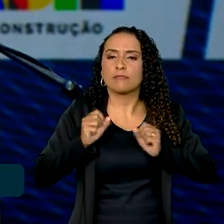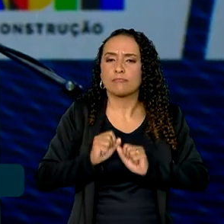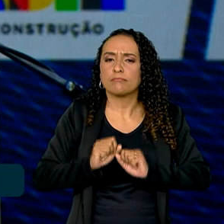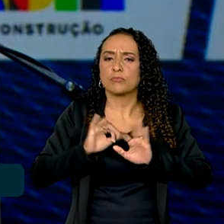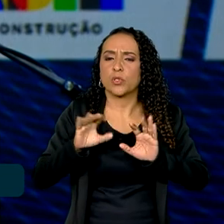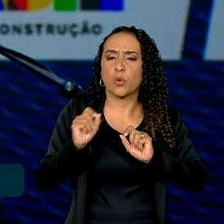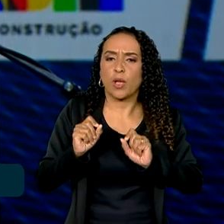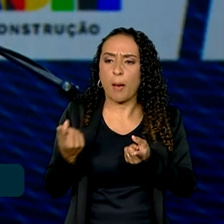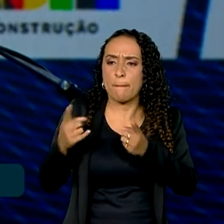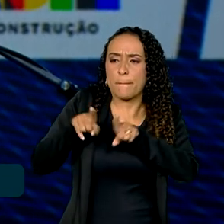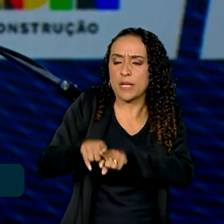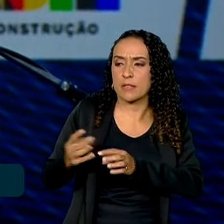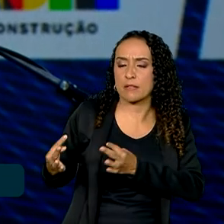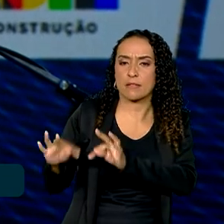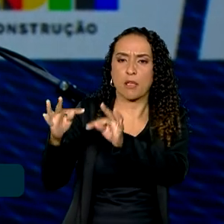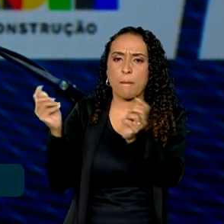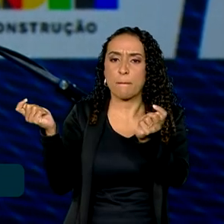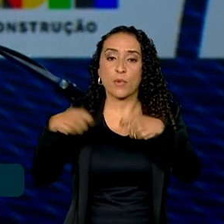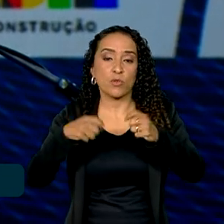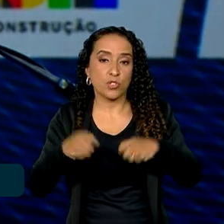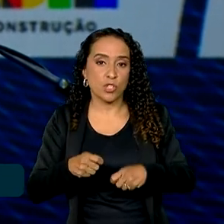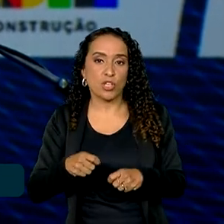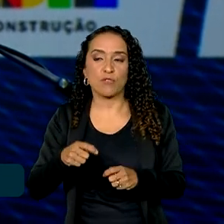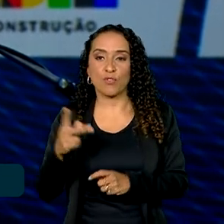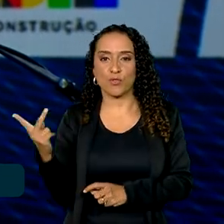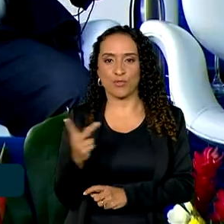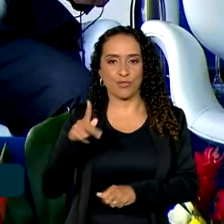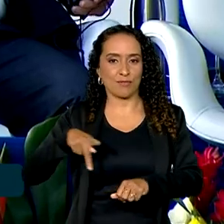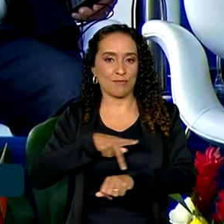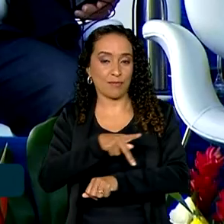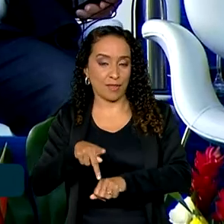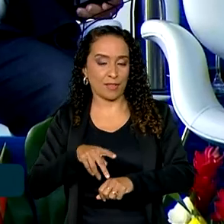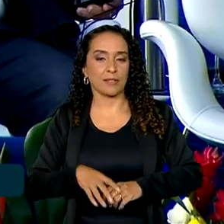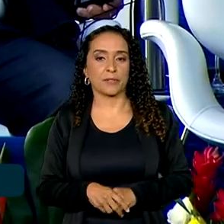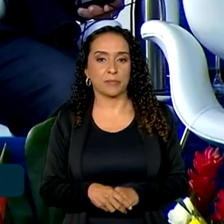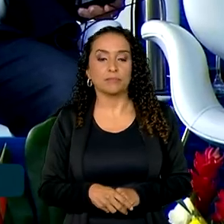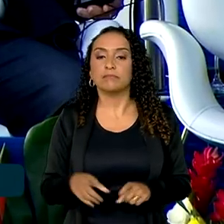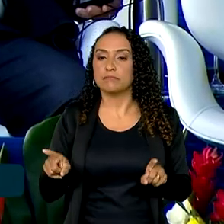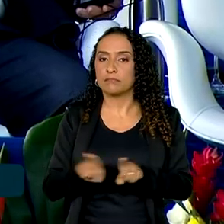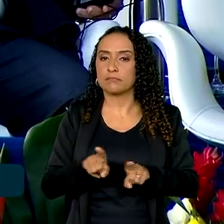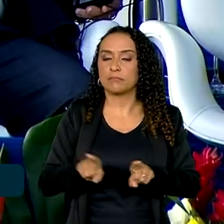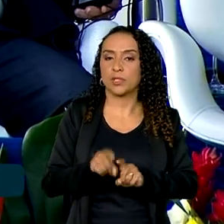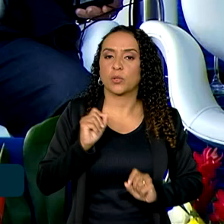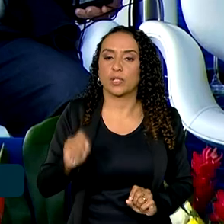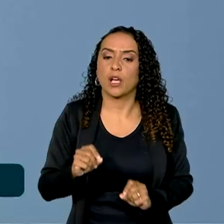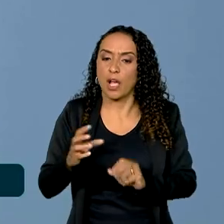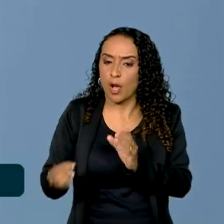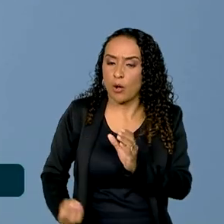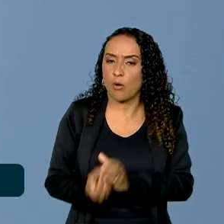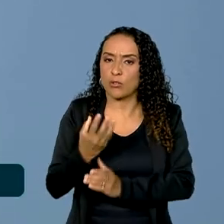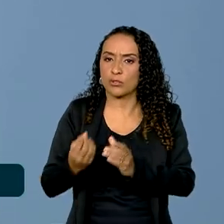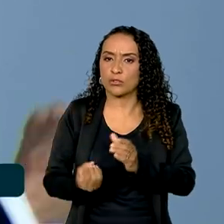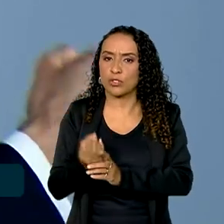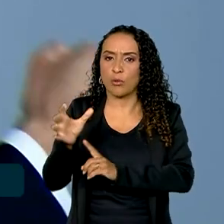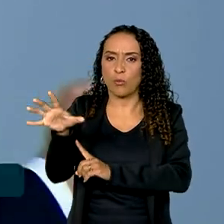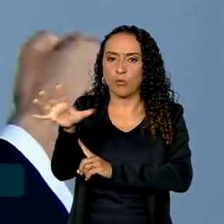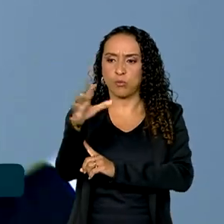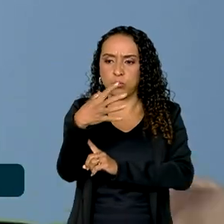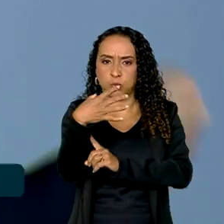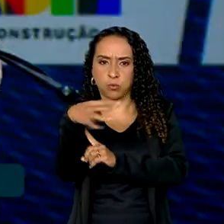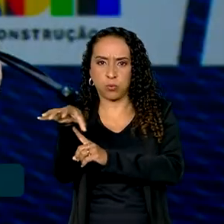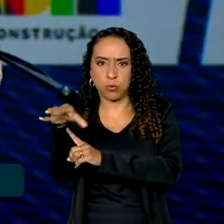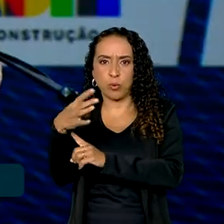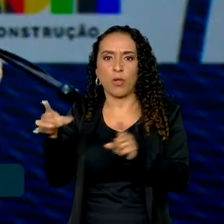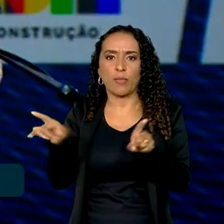parcerias tecnológicas possíveis entre os dois países, incluindo a construção de satélites e a